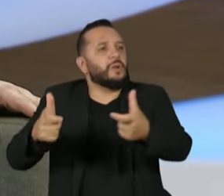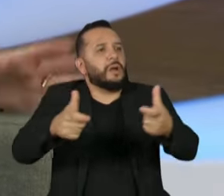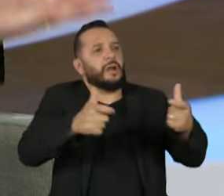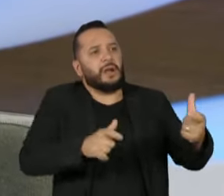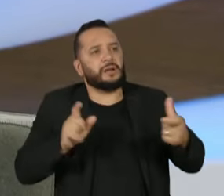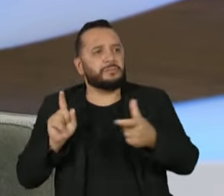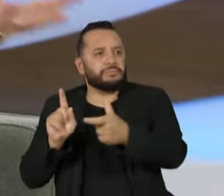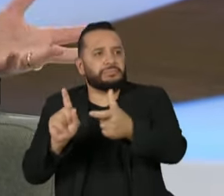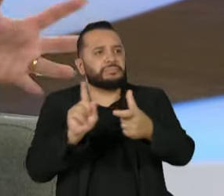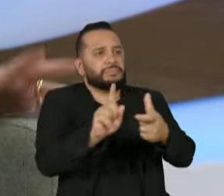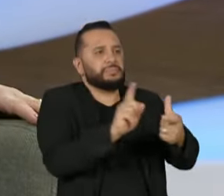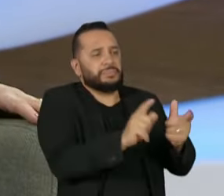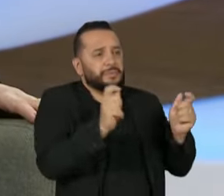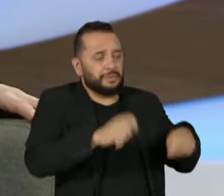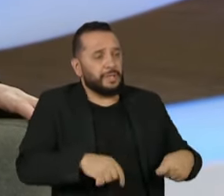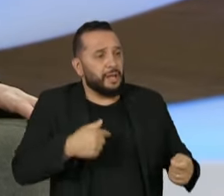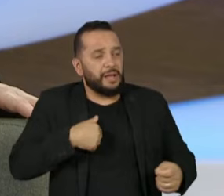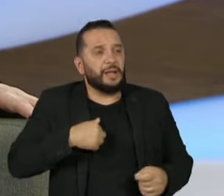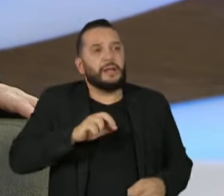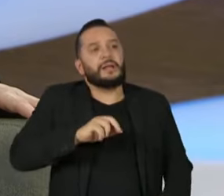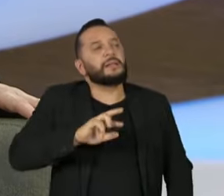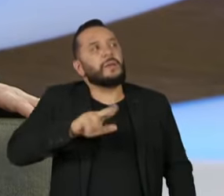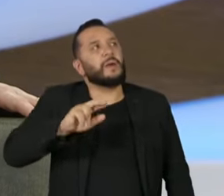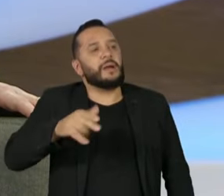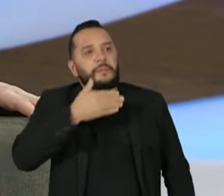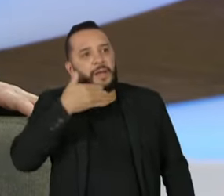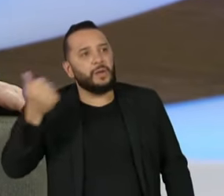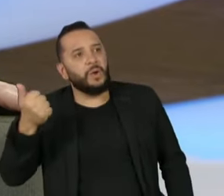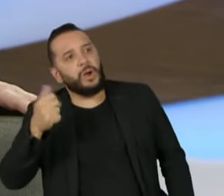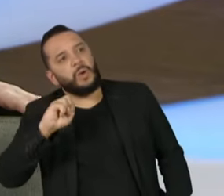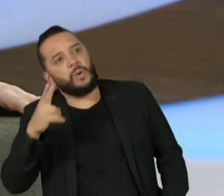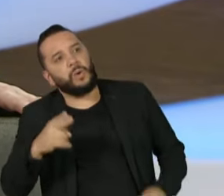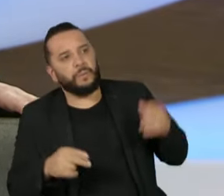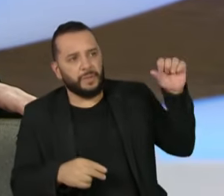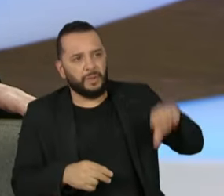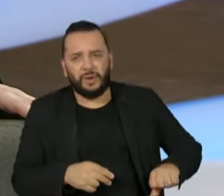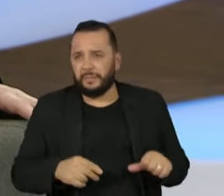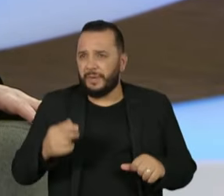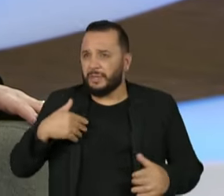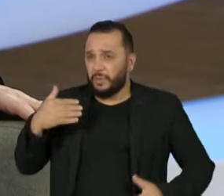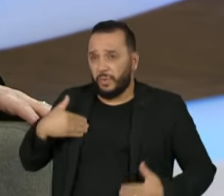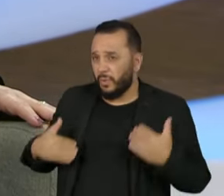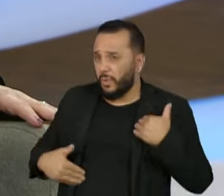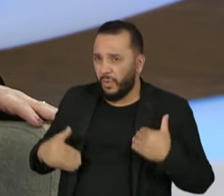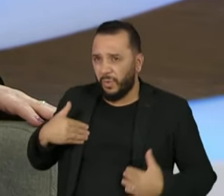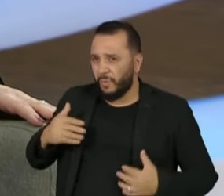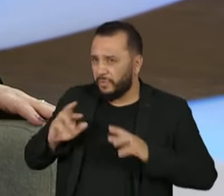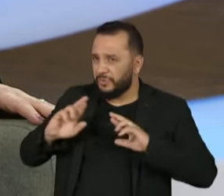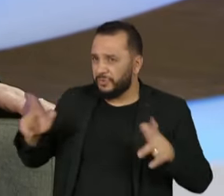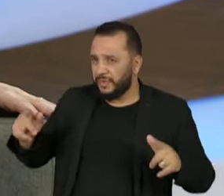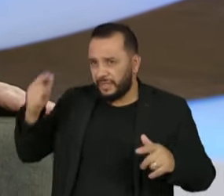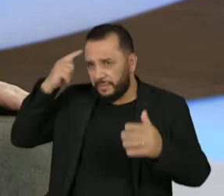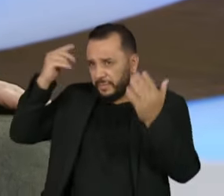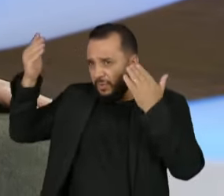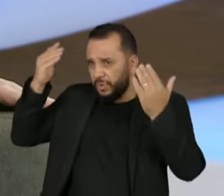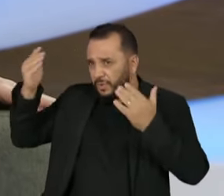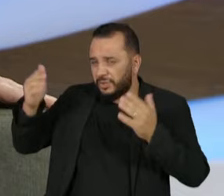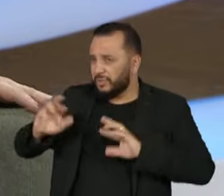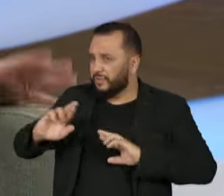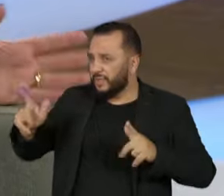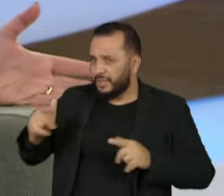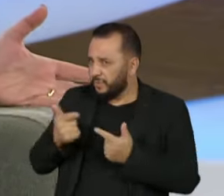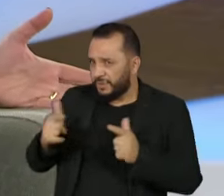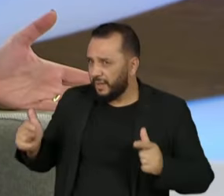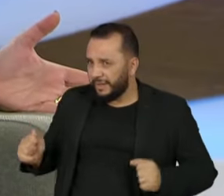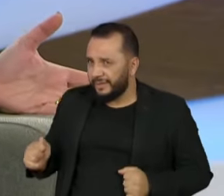ser melhor ou pior, nós nos complementamos. Mas, então, a senhora acredita que não existem diferenças biológicas nem psicológicas entre os gêneros? Não,